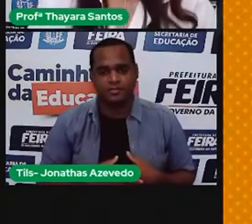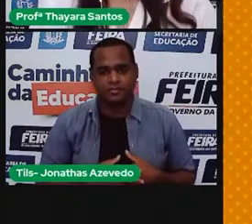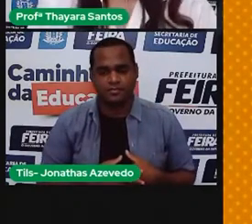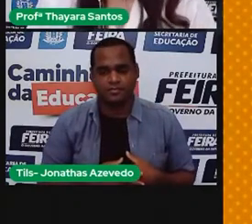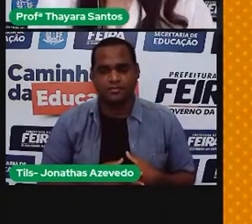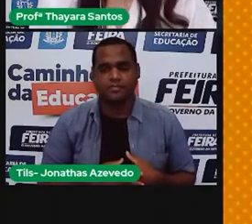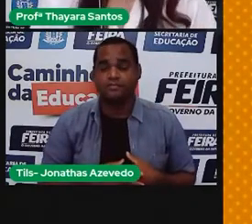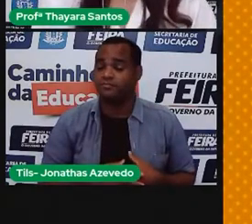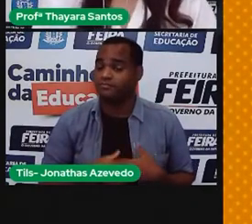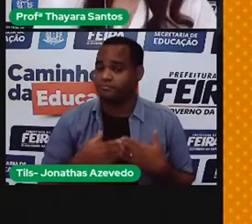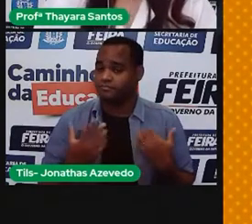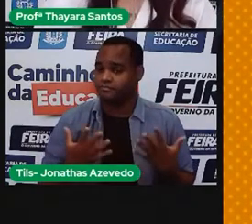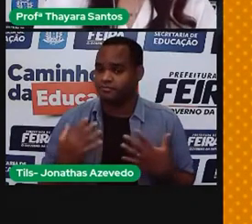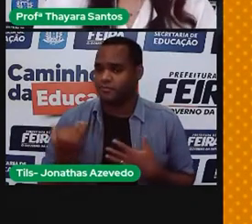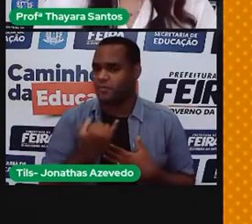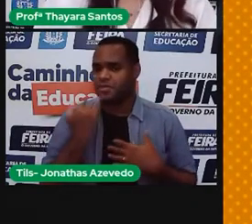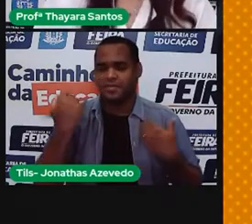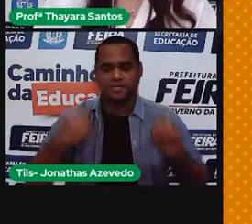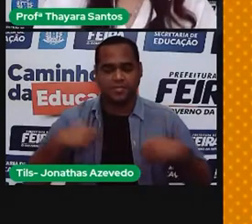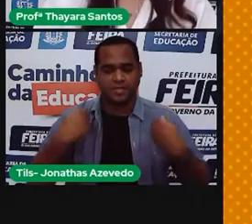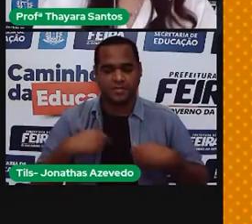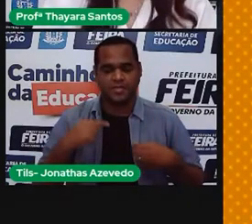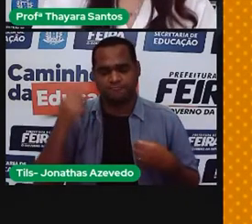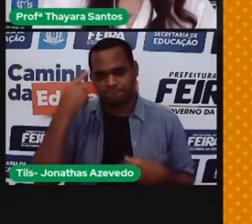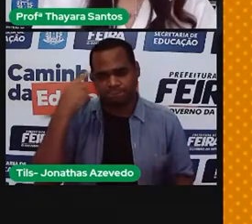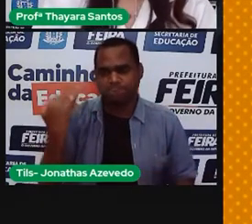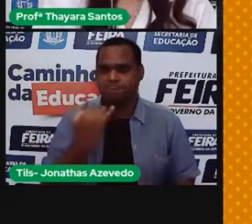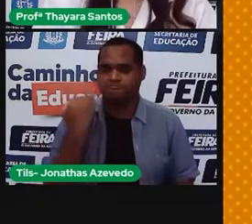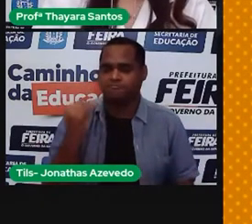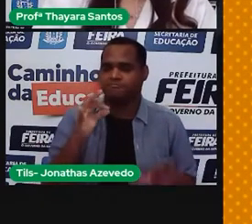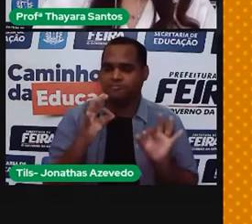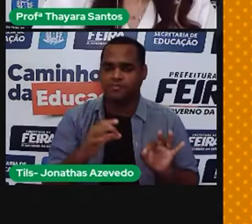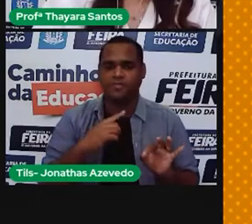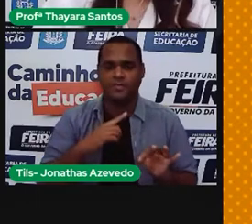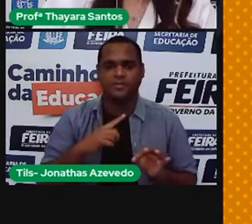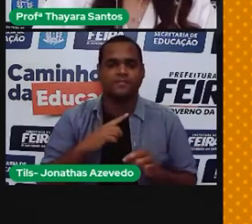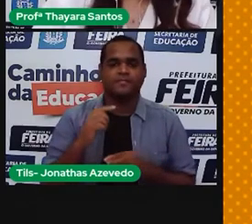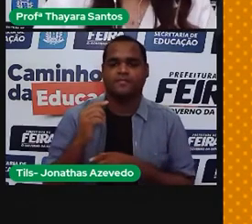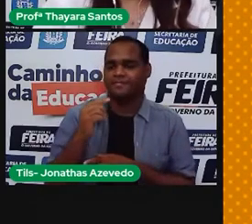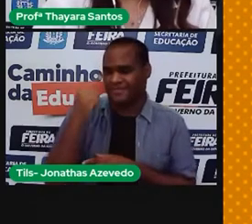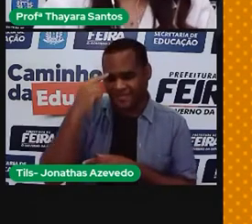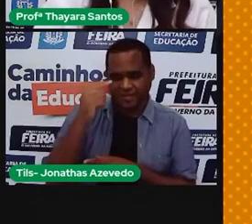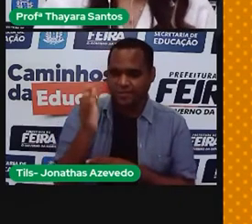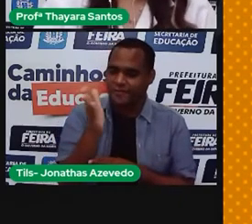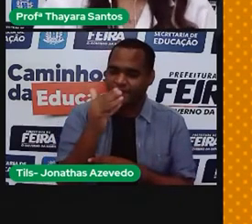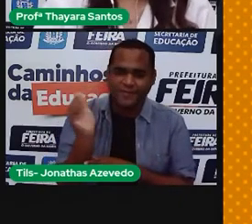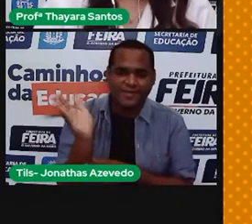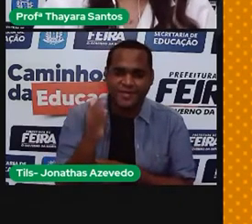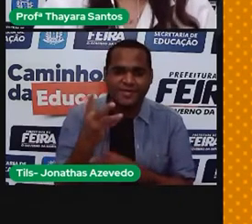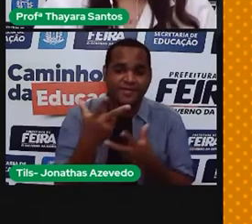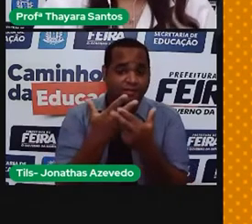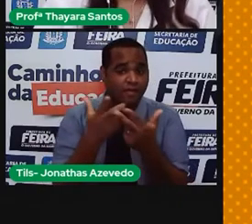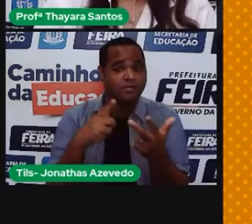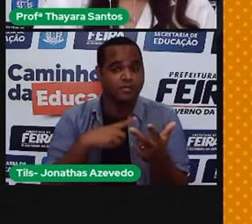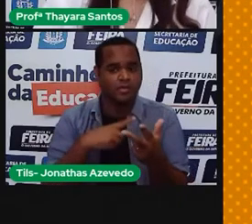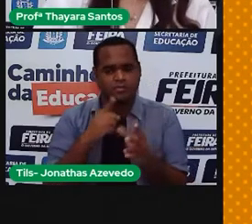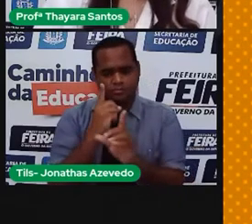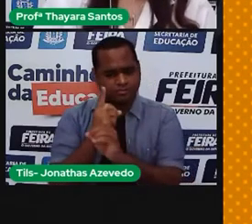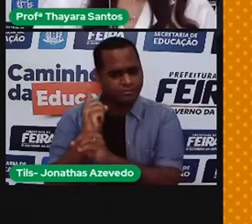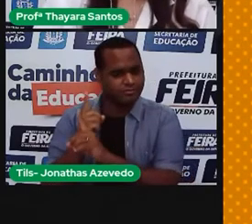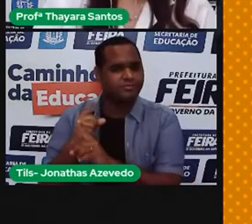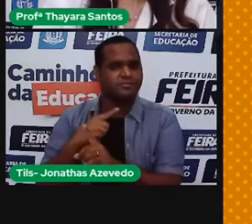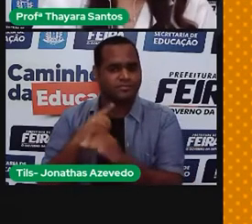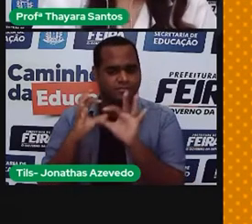Só que tem uma coisa que a gente precisa levar em consideração, que são as bandeiras tarifárias. Vocês, com certeza, já ouviram falar nelas,